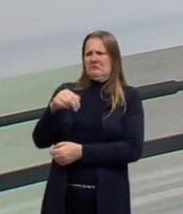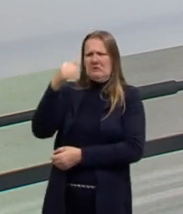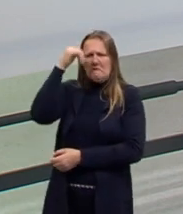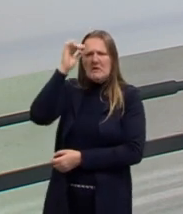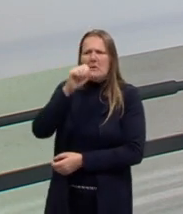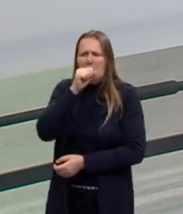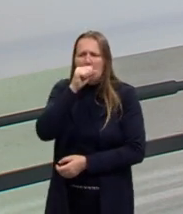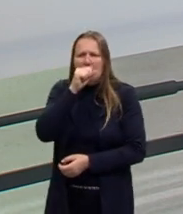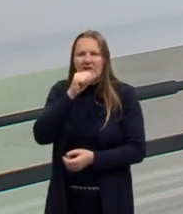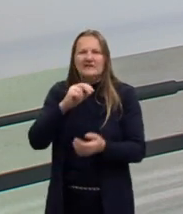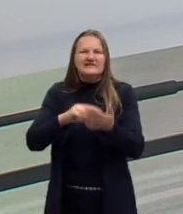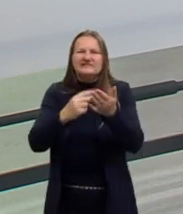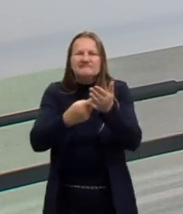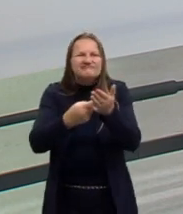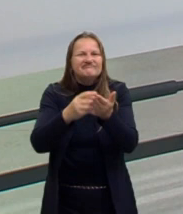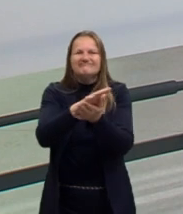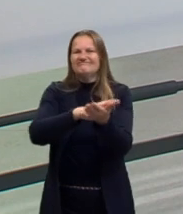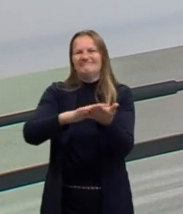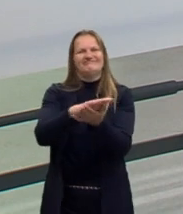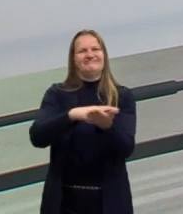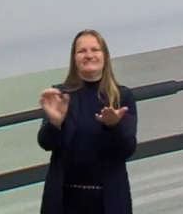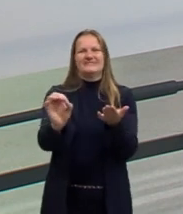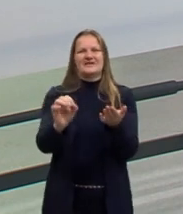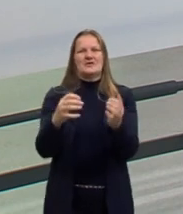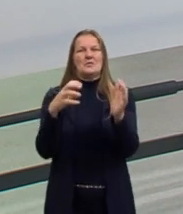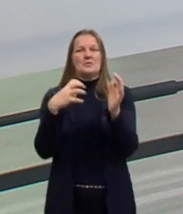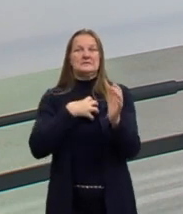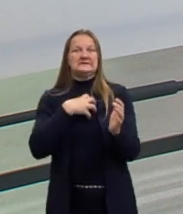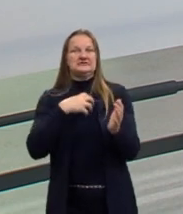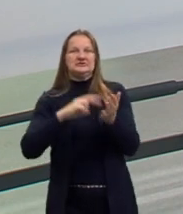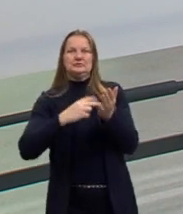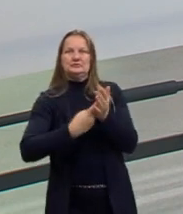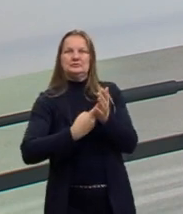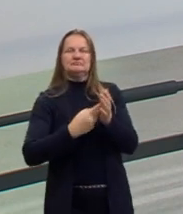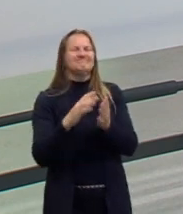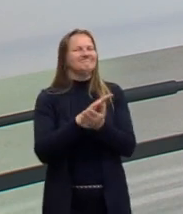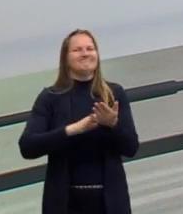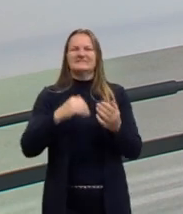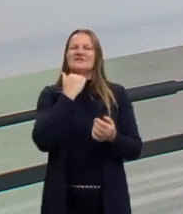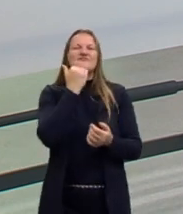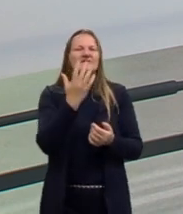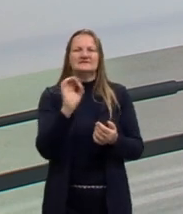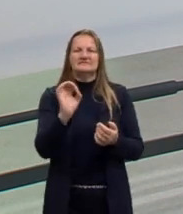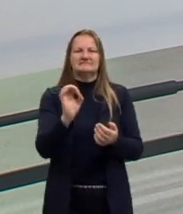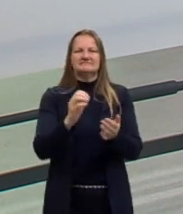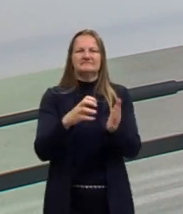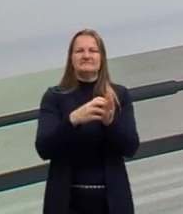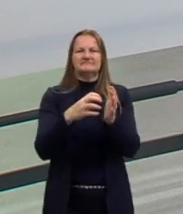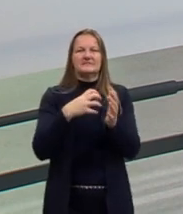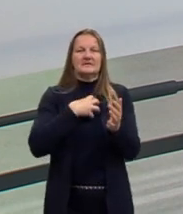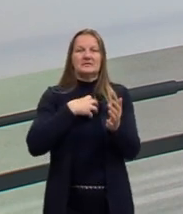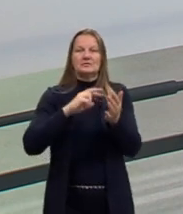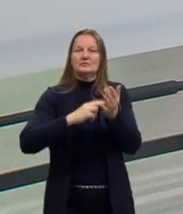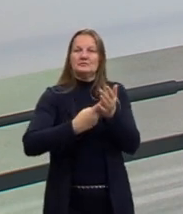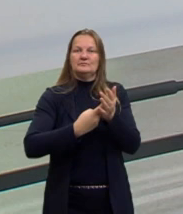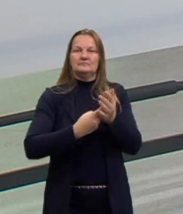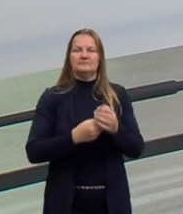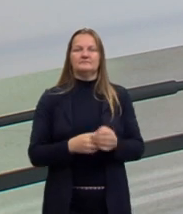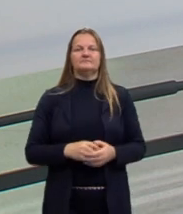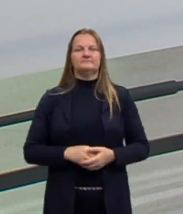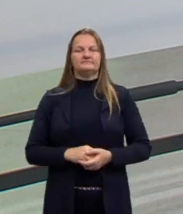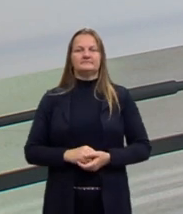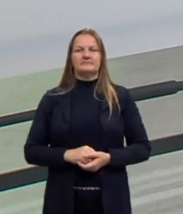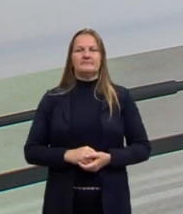a tradução não vai dar conta do significado daquilo se a tradução for feita de forma literal.